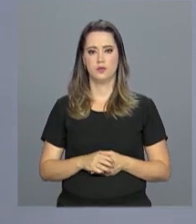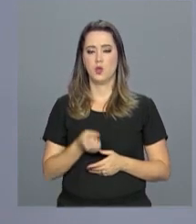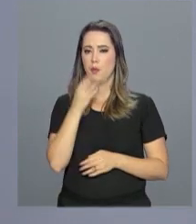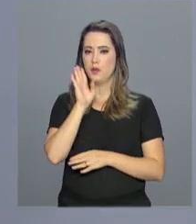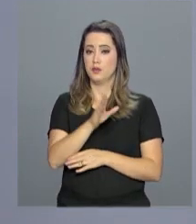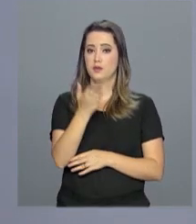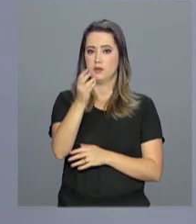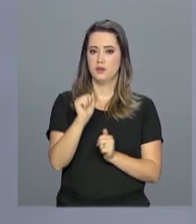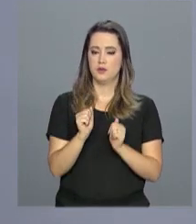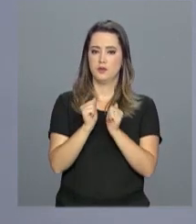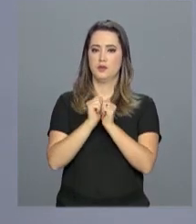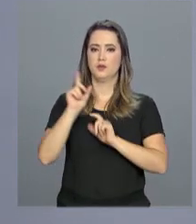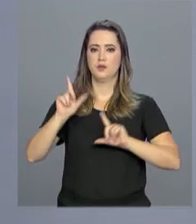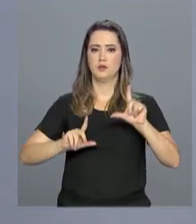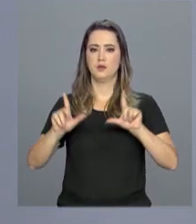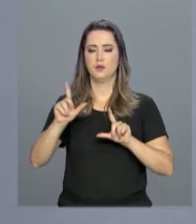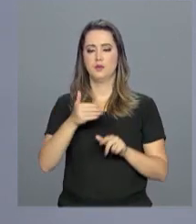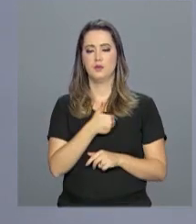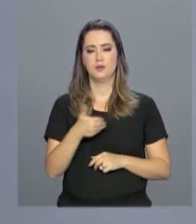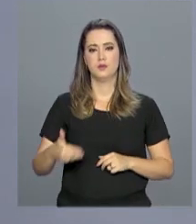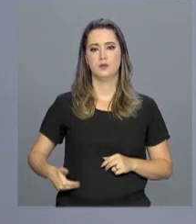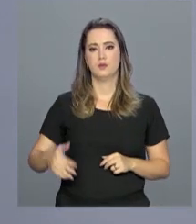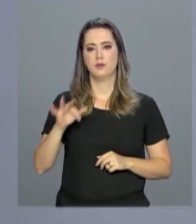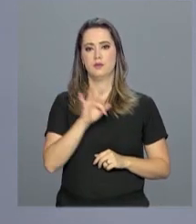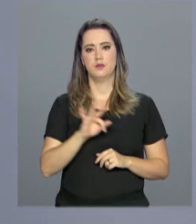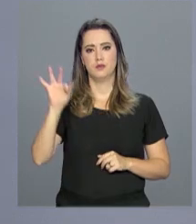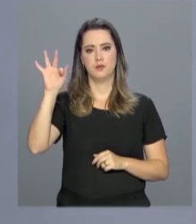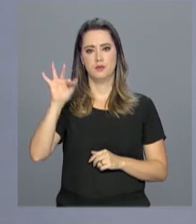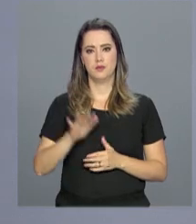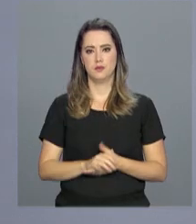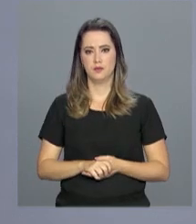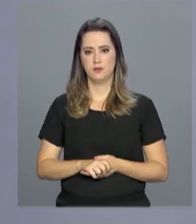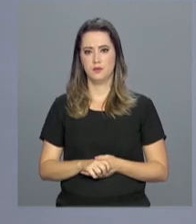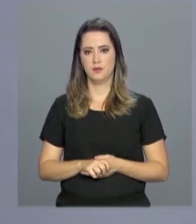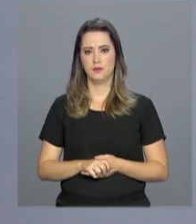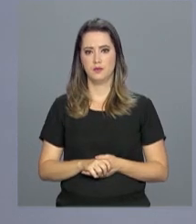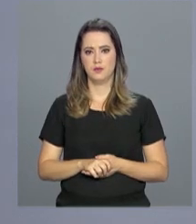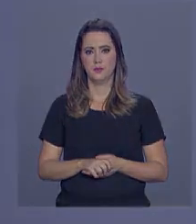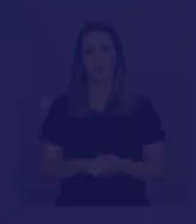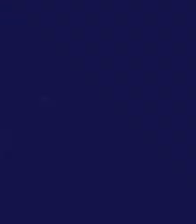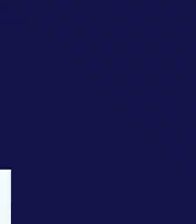Uma ótima tarde para você e continue com a gente aqui na NBR, a TV do Governo Federal.